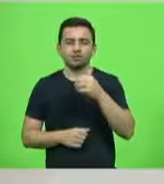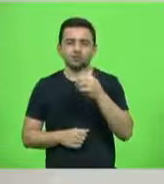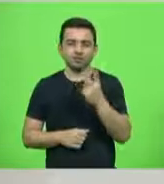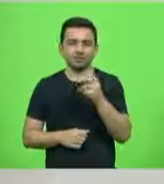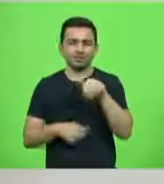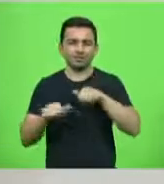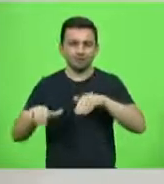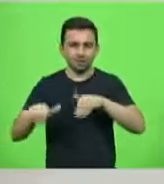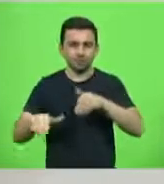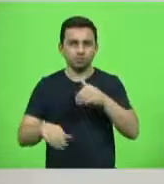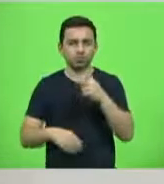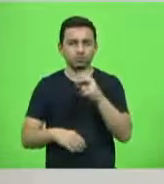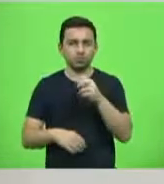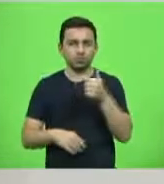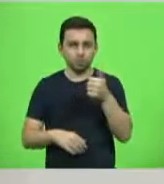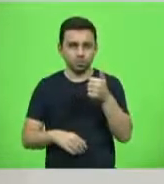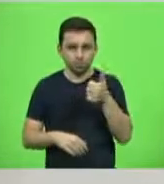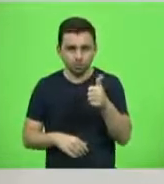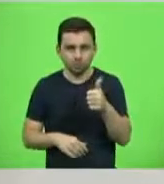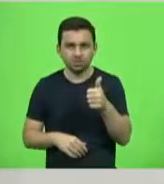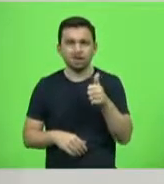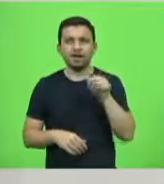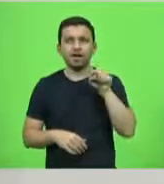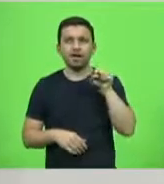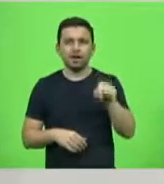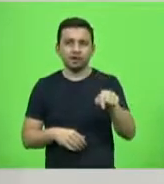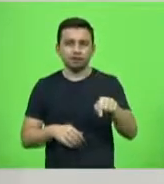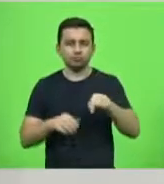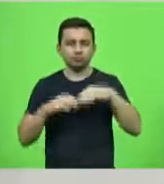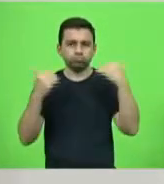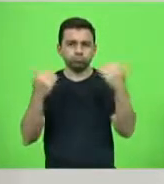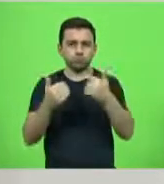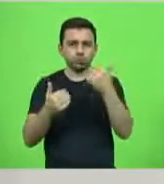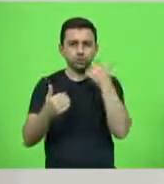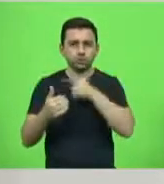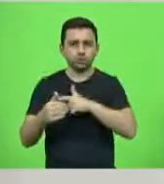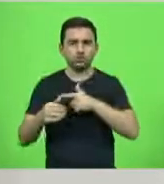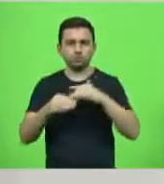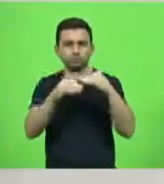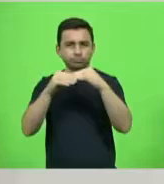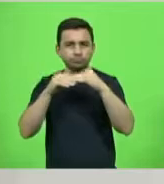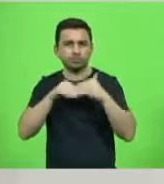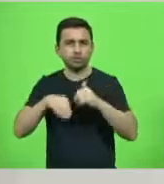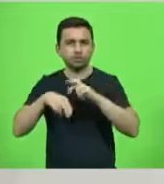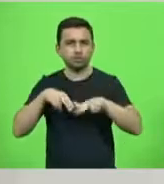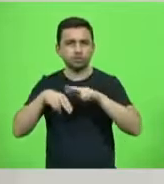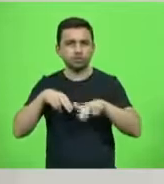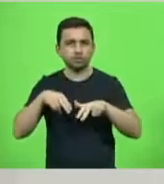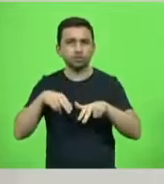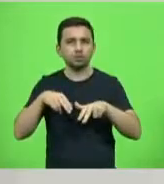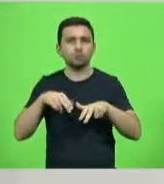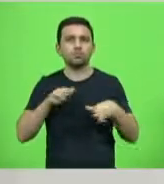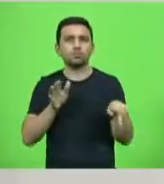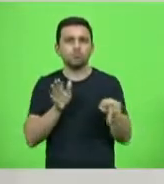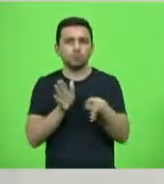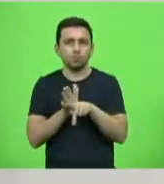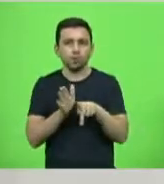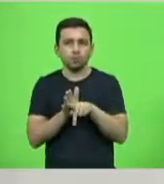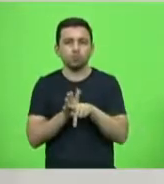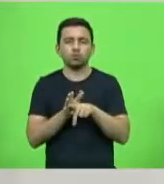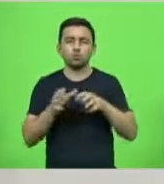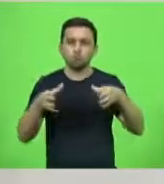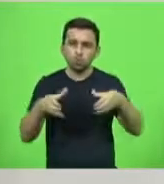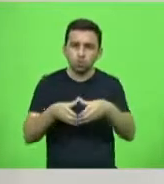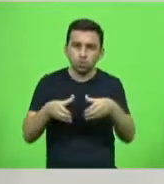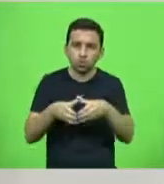quarto congresso do PT, o plenário aprovou a paridade de gênero na composição das direções, delegações,